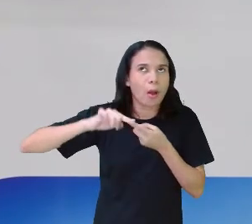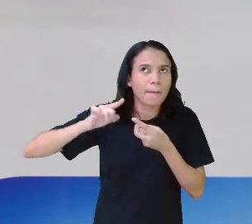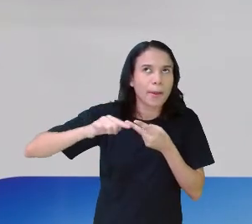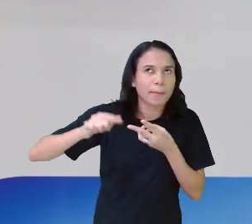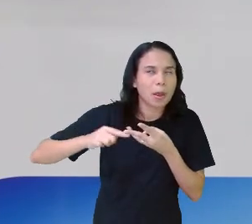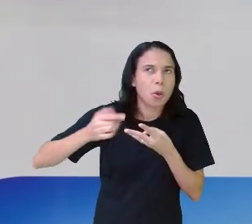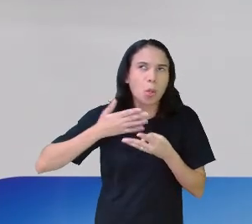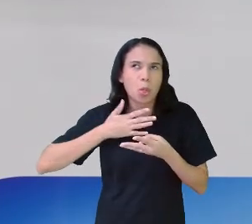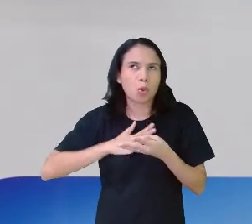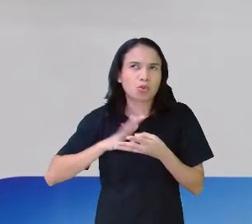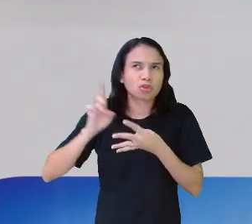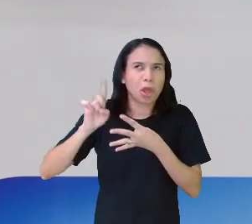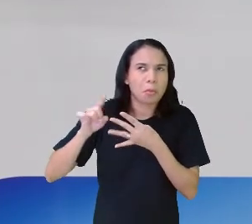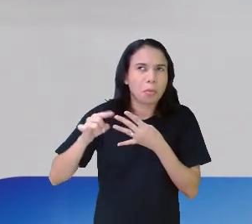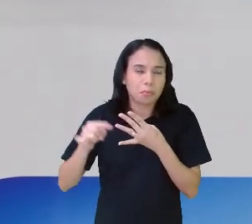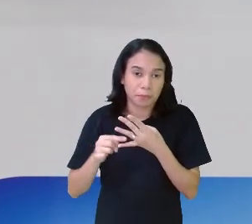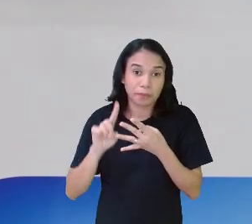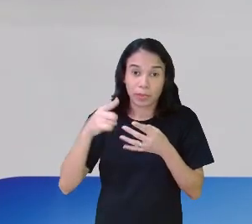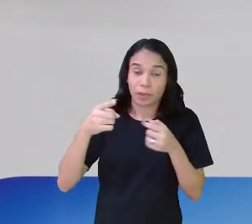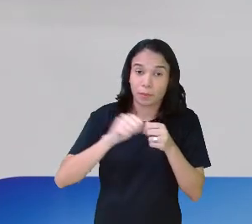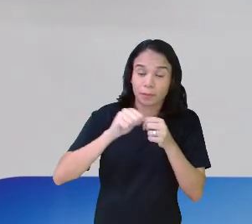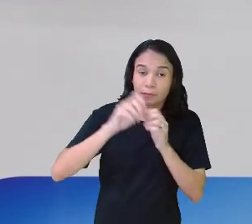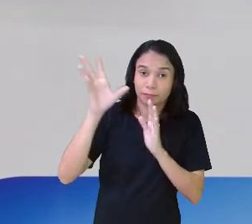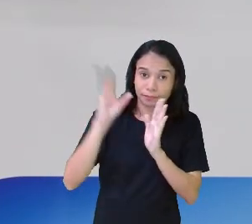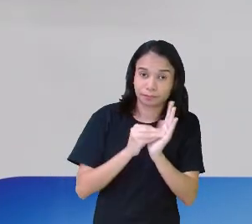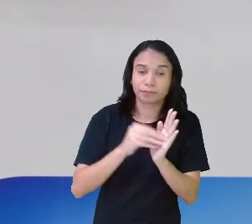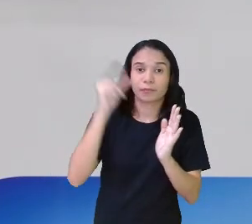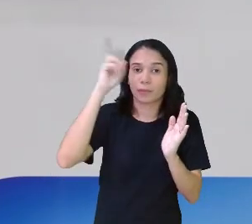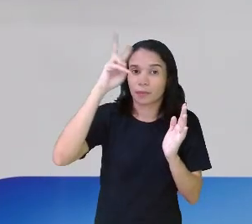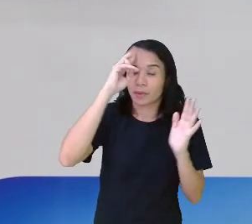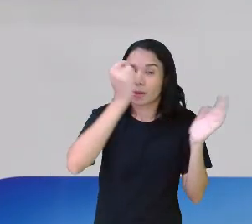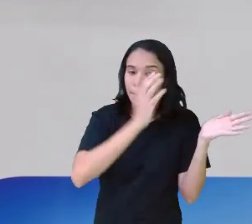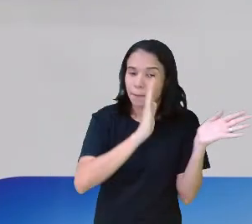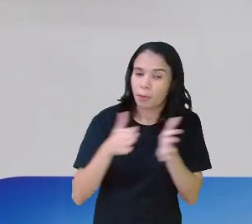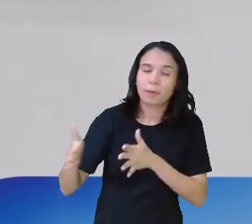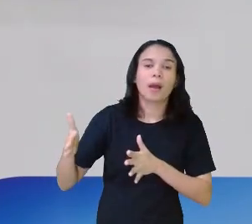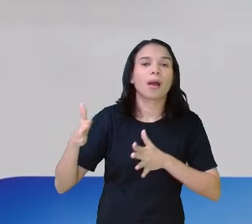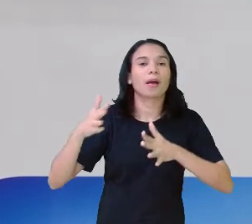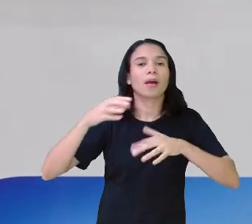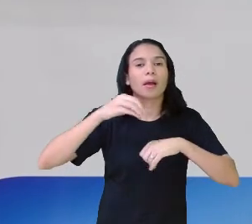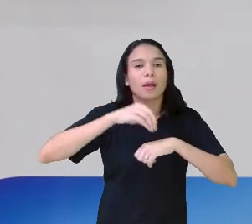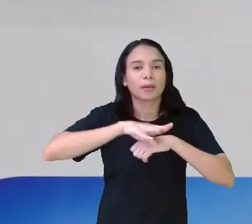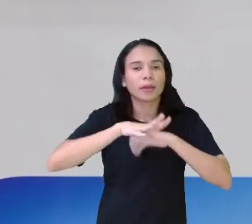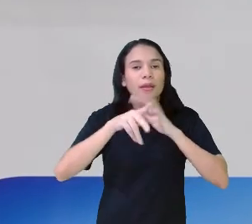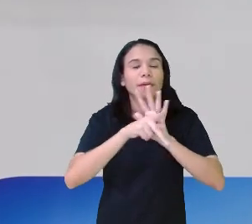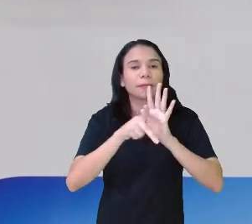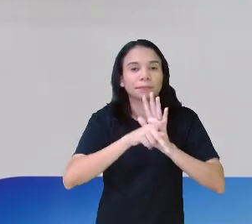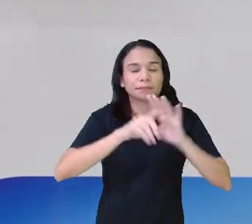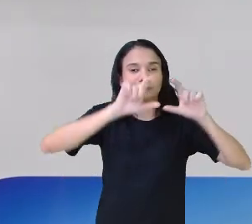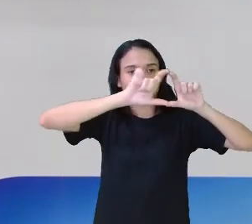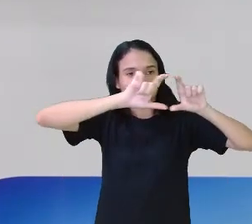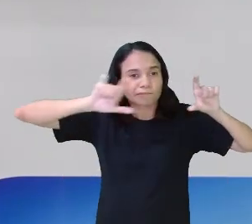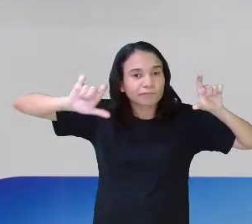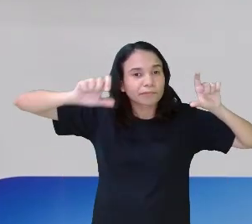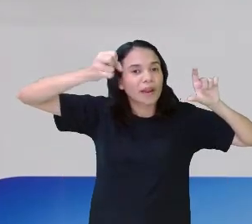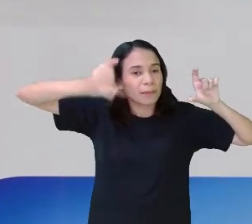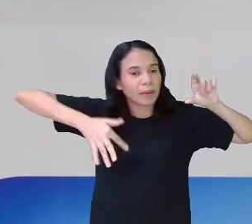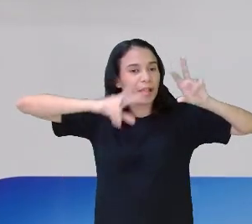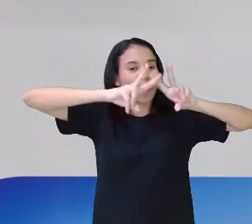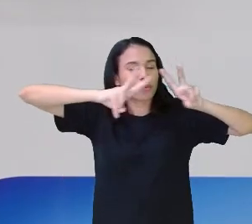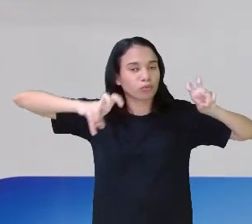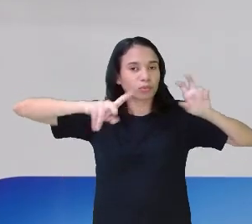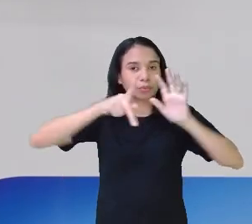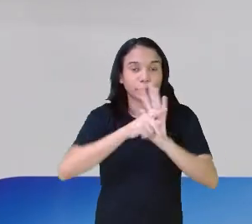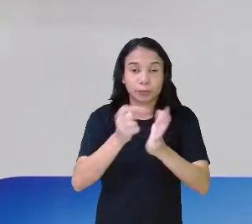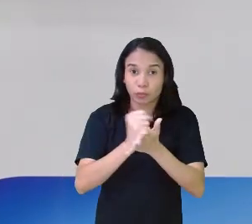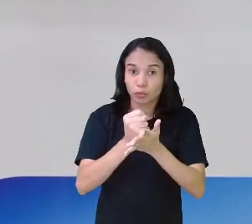E depois produza a tua resenha. Lembra o passo a passo que eu dei. Nos primeiros parágrafos, você fala sobre o jogo.